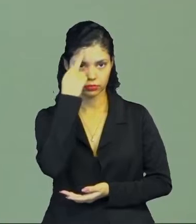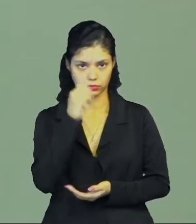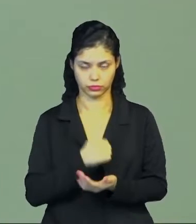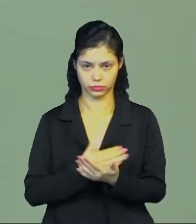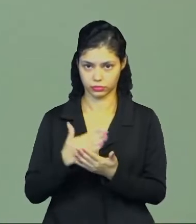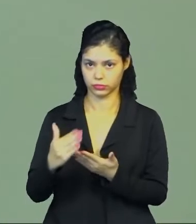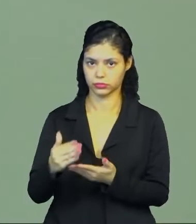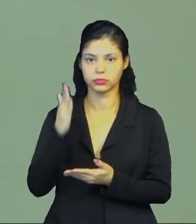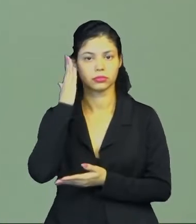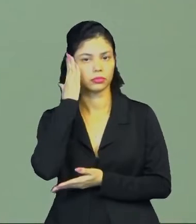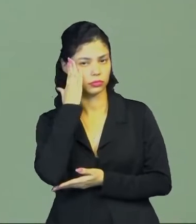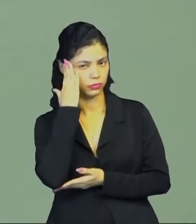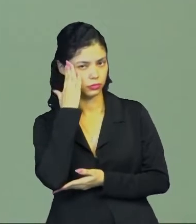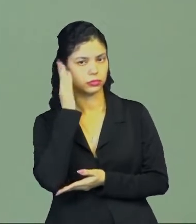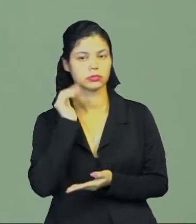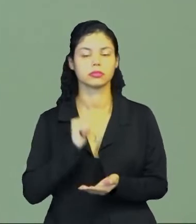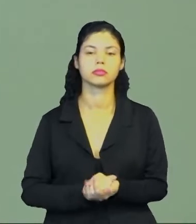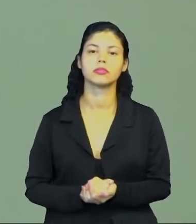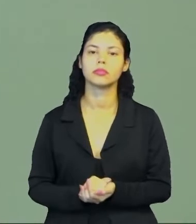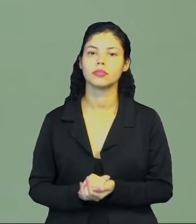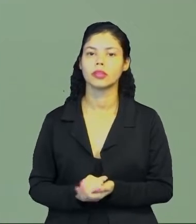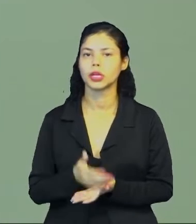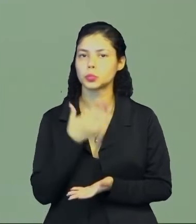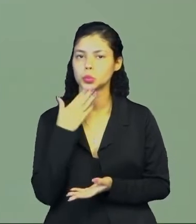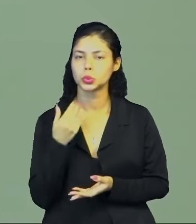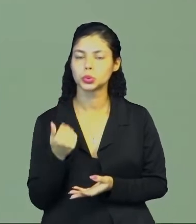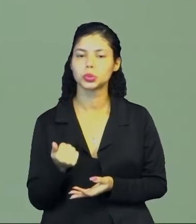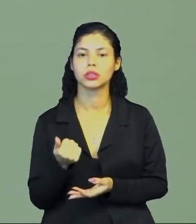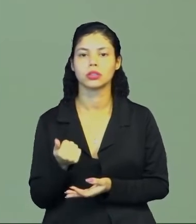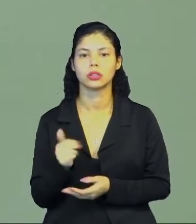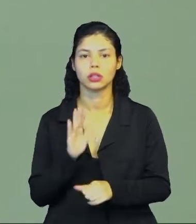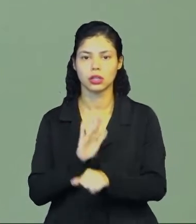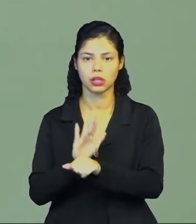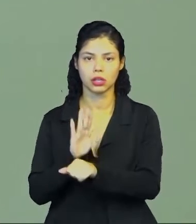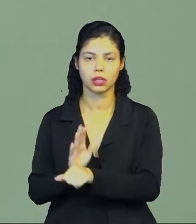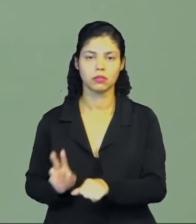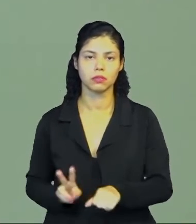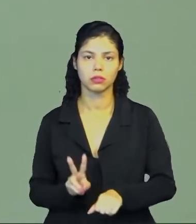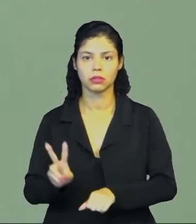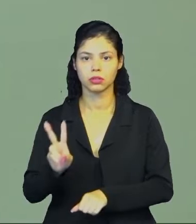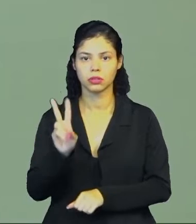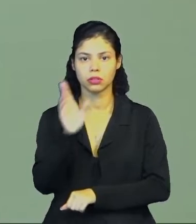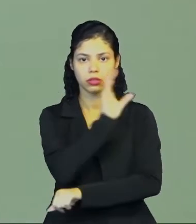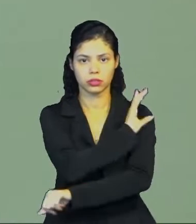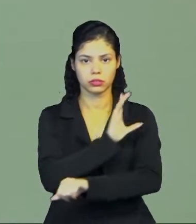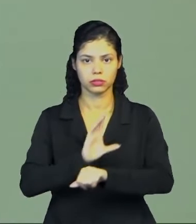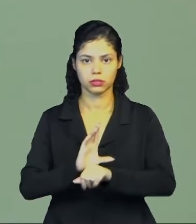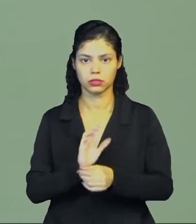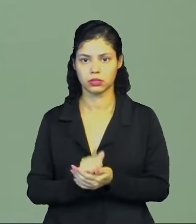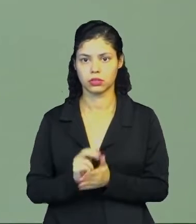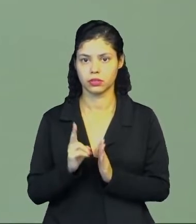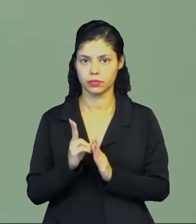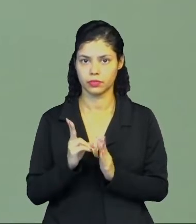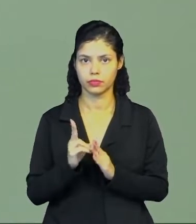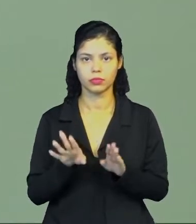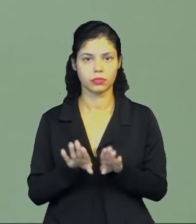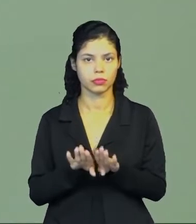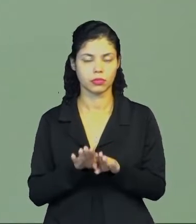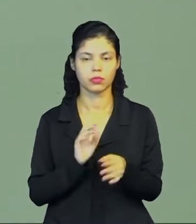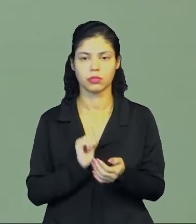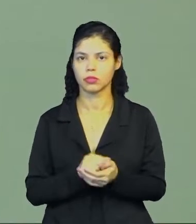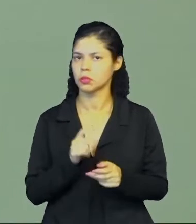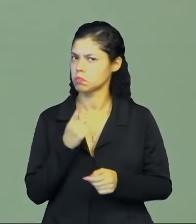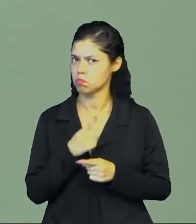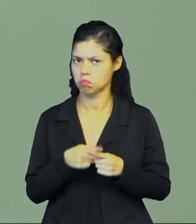começaram a entender e atribuir valores para a cultura indígena também. Não é